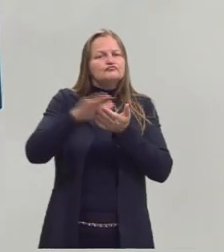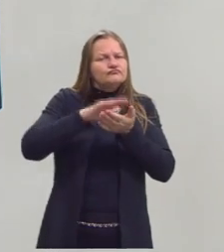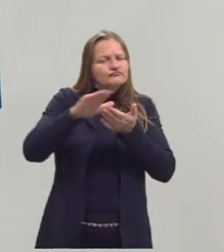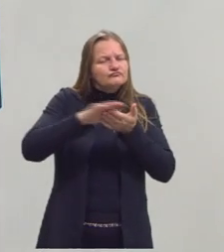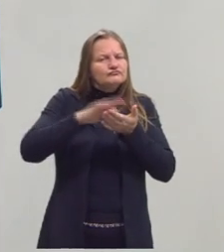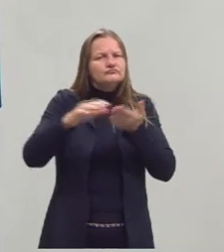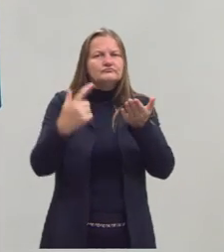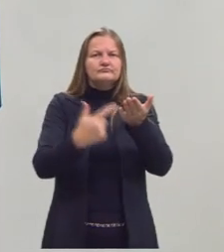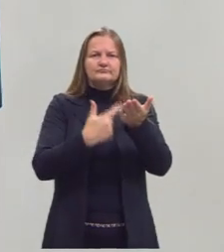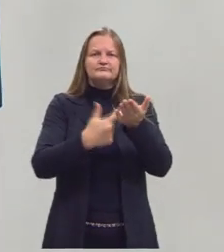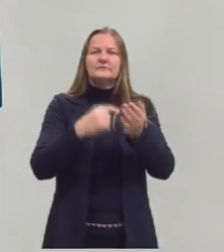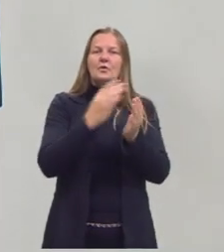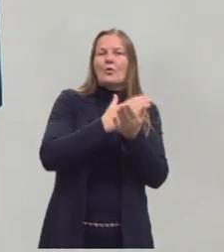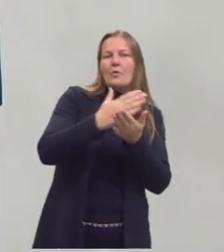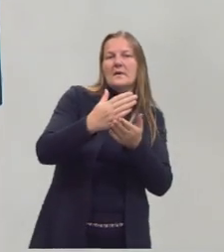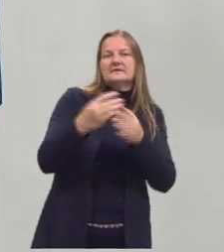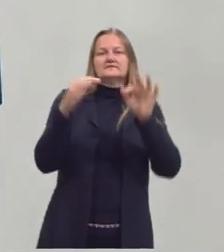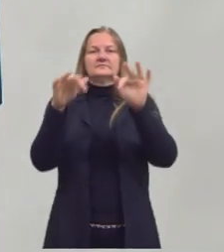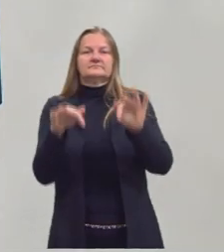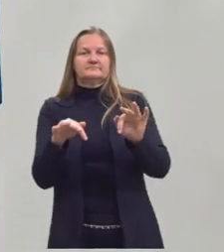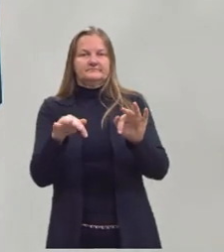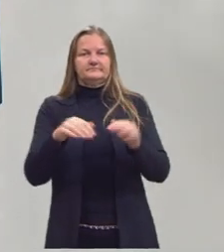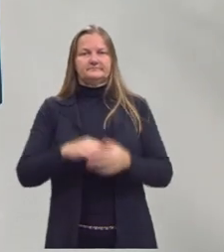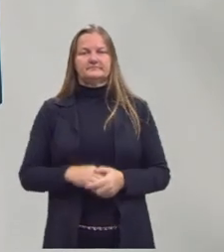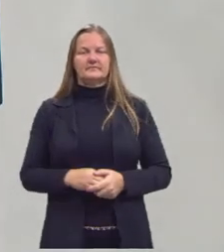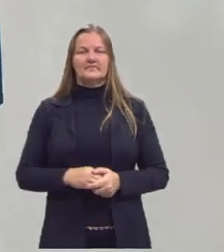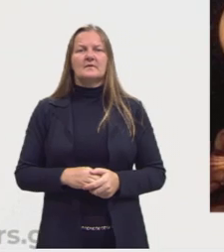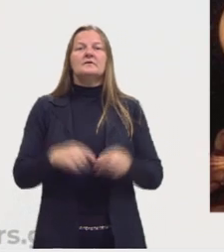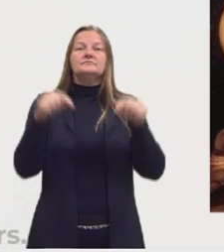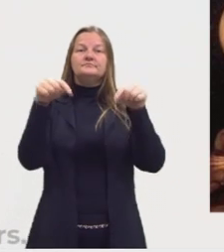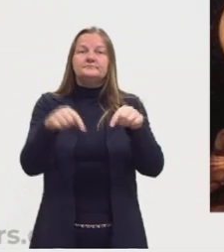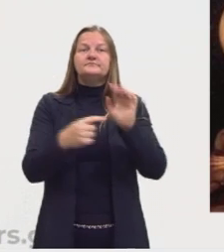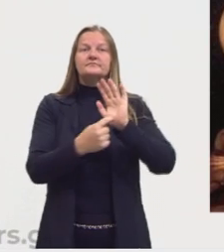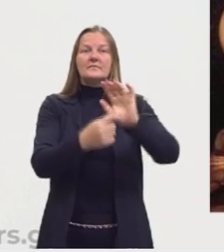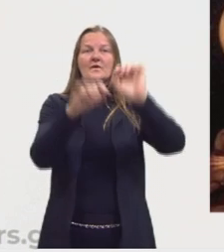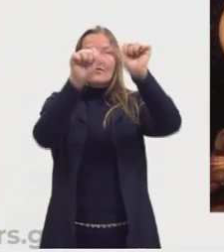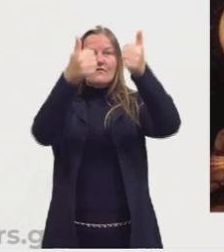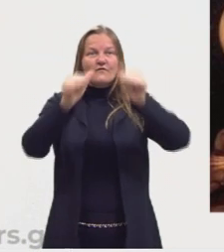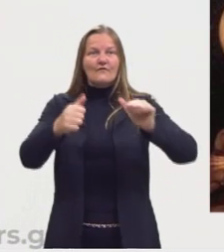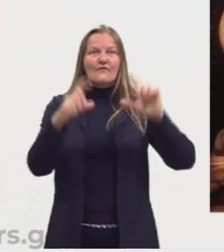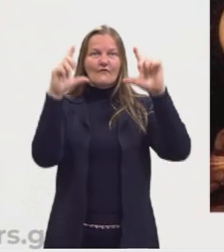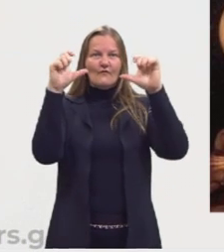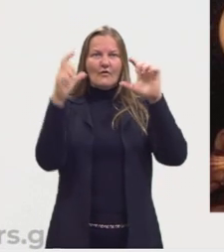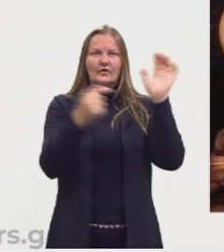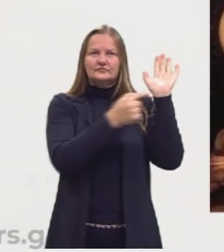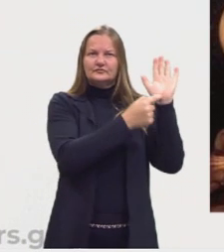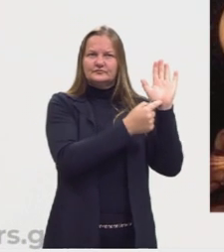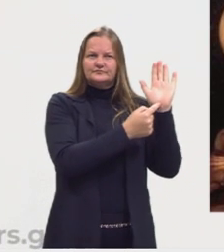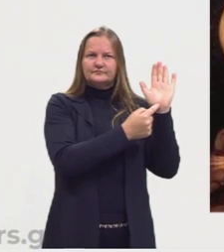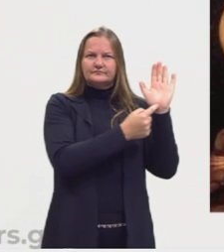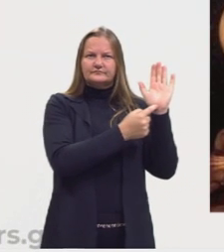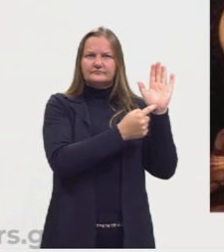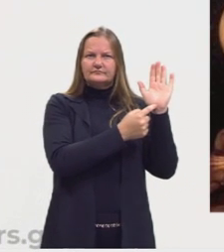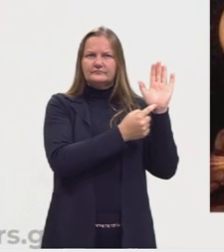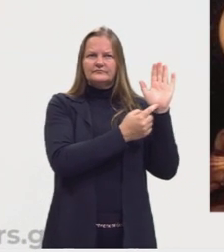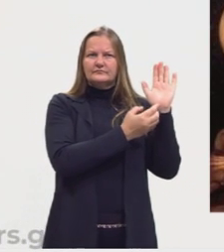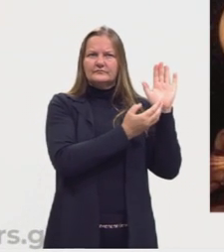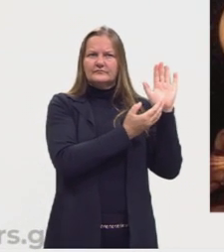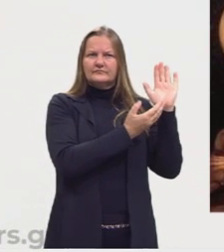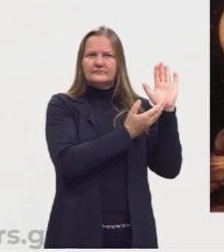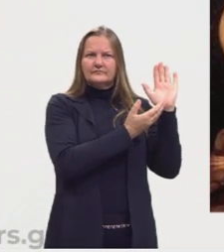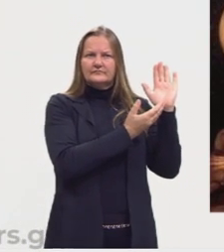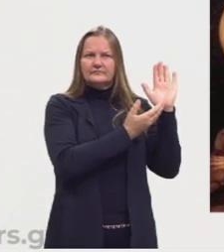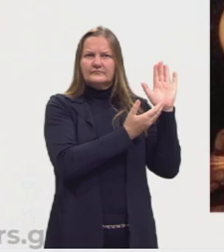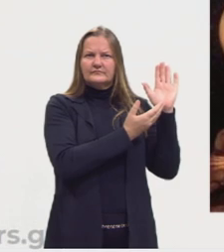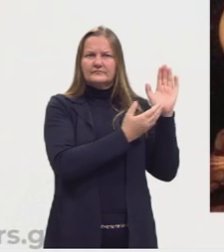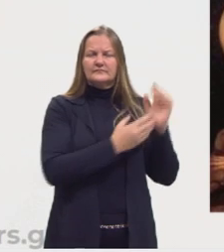dizer que uma coisa começa e que uma coisa termina. Aqui nós temos uma imagem que é a crucificação de Pedro. E nessa imagem a gente